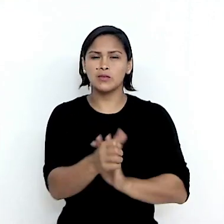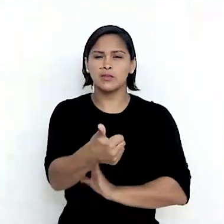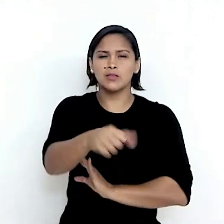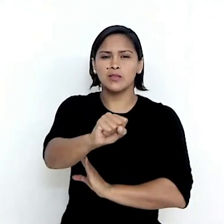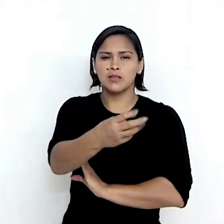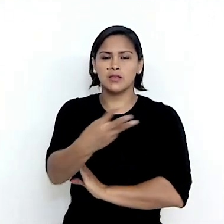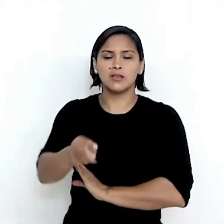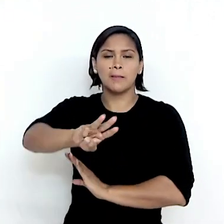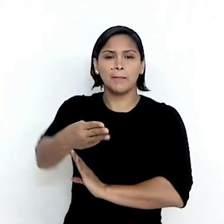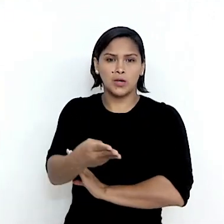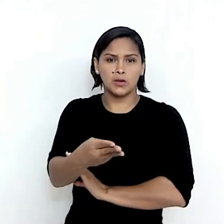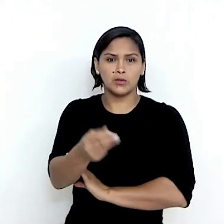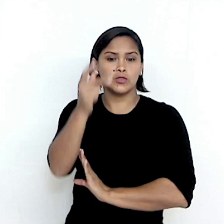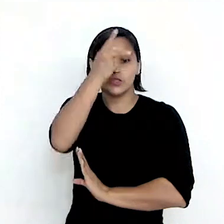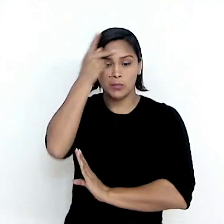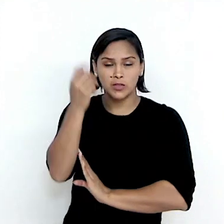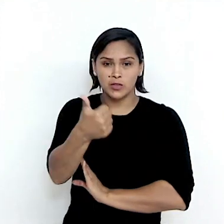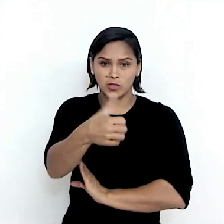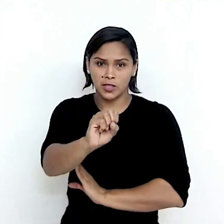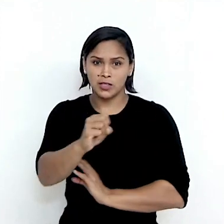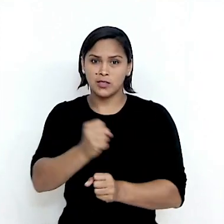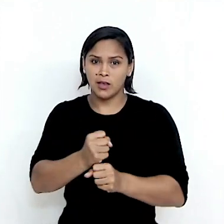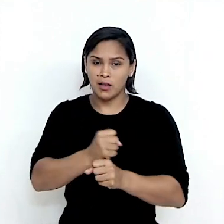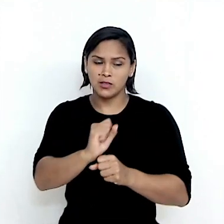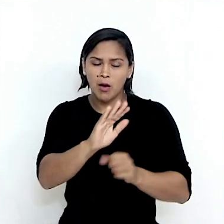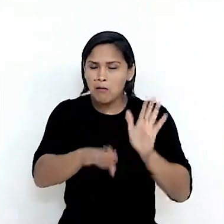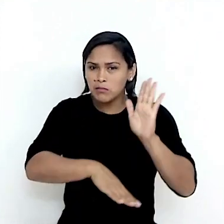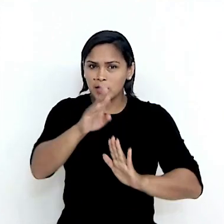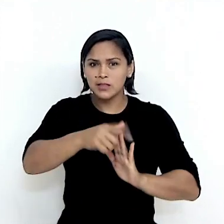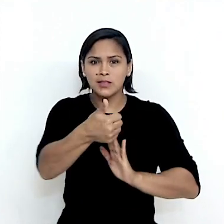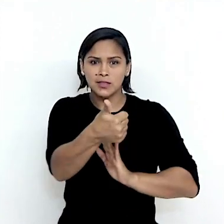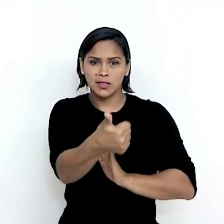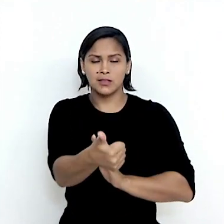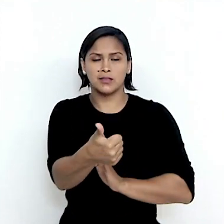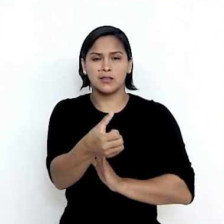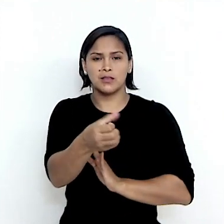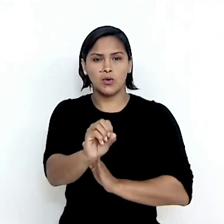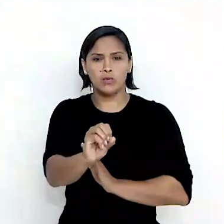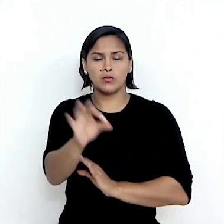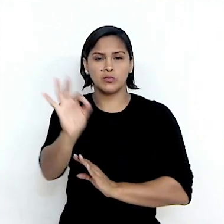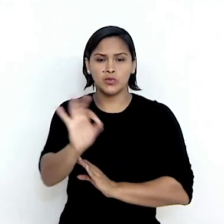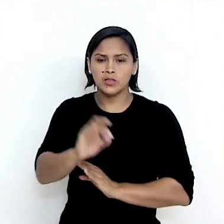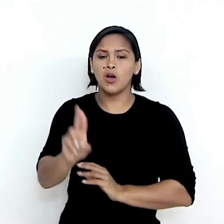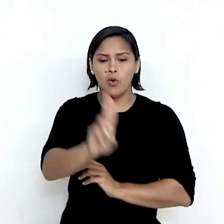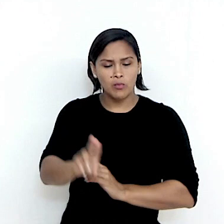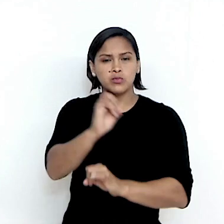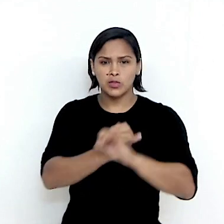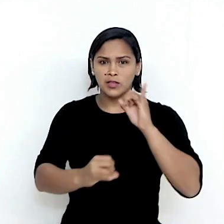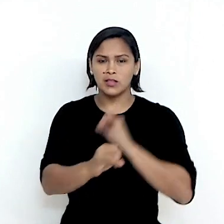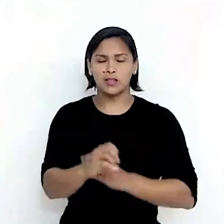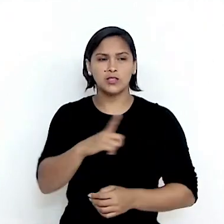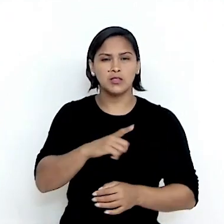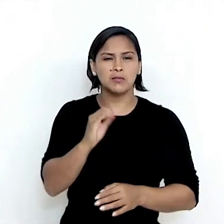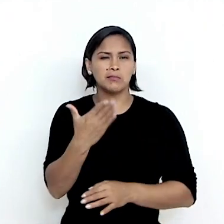183 milhões de pessoas de 10 anos ou mais, cerca de 78% utilizam a internet. Ou